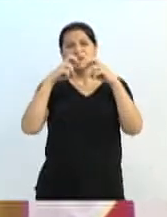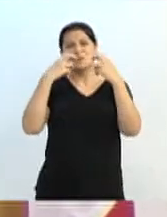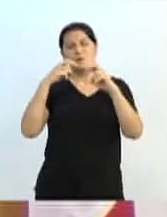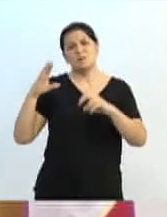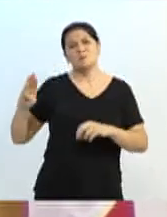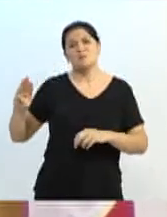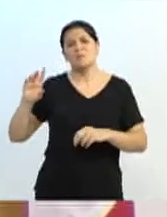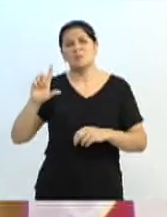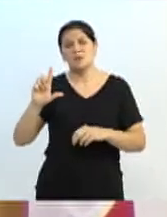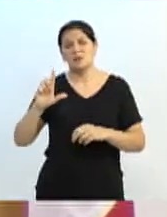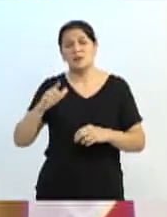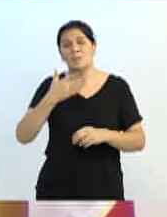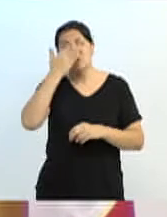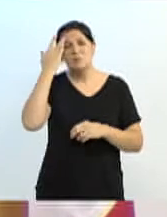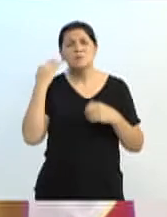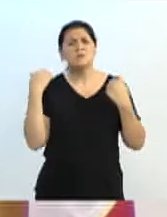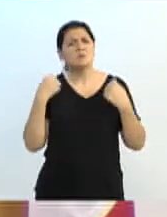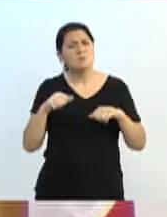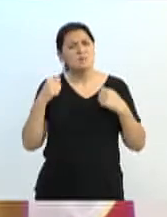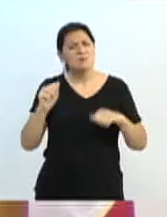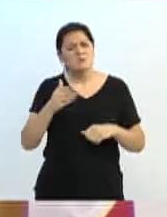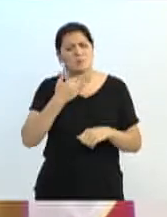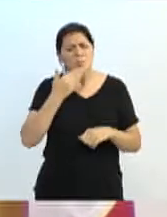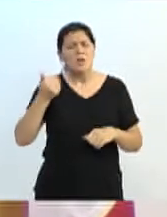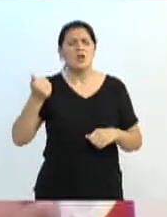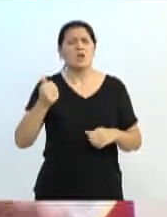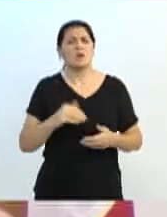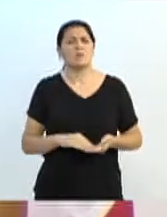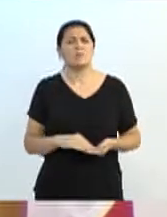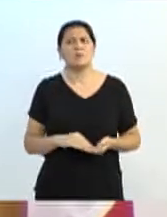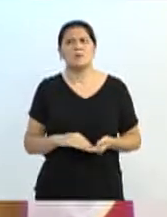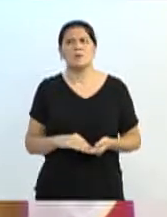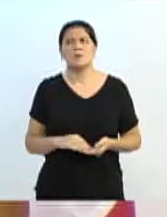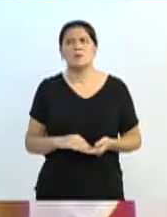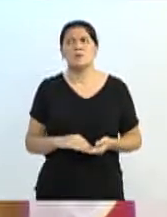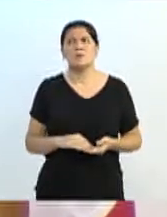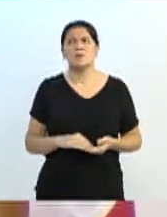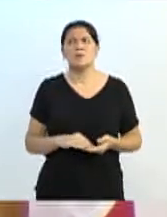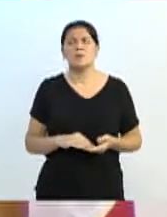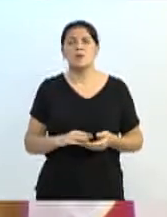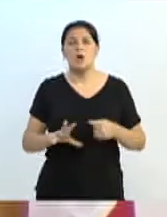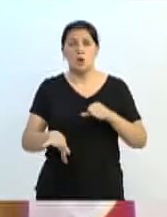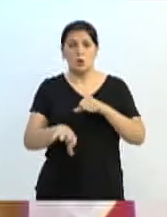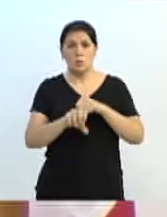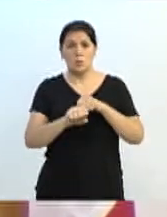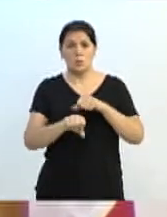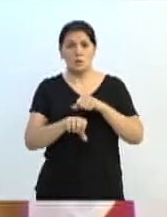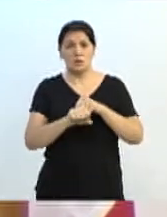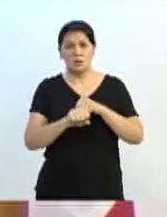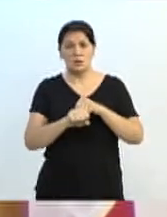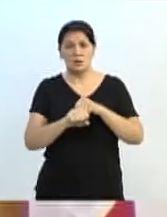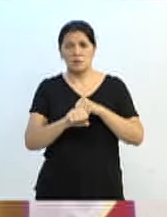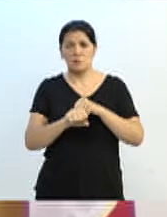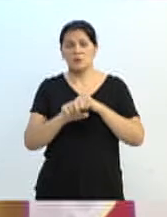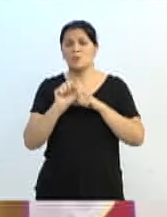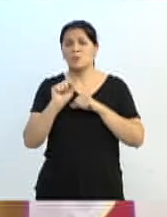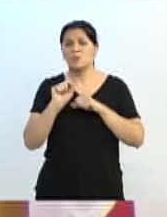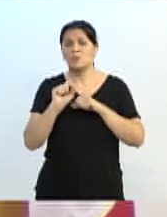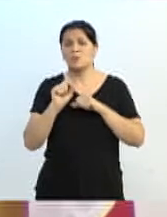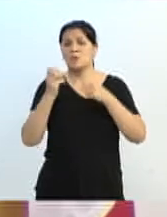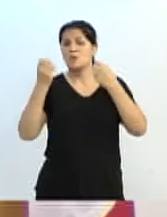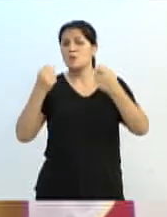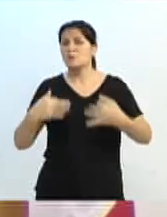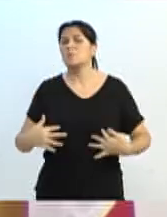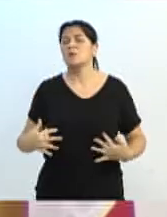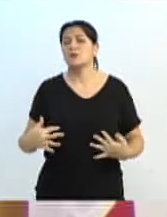população precisa de oferta de serviço. E a empresa diz assim, o CETERB diz isto, e quando não